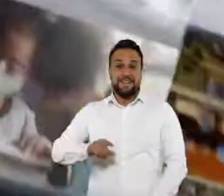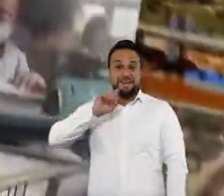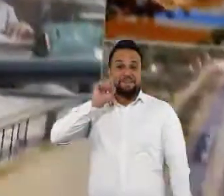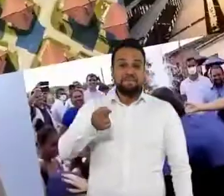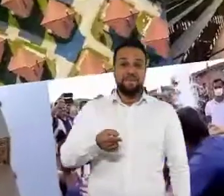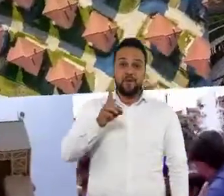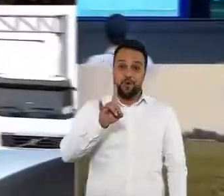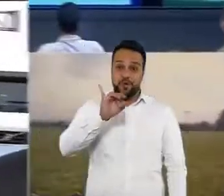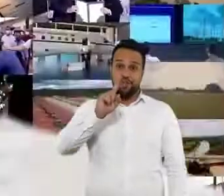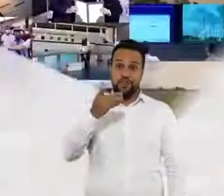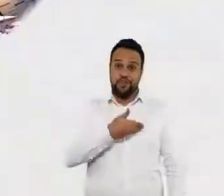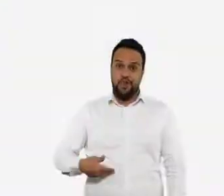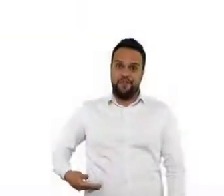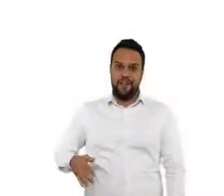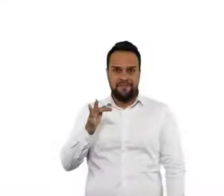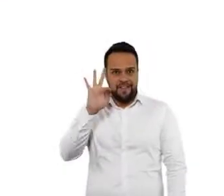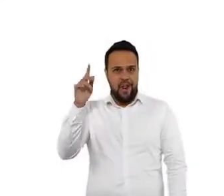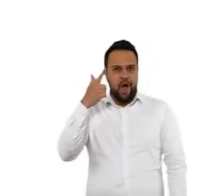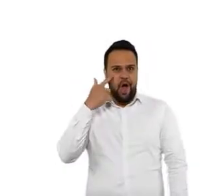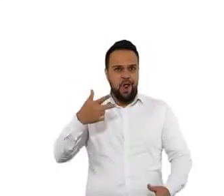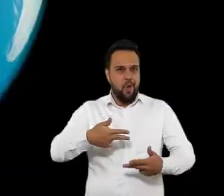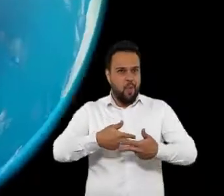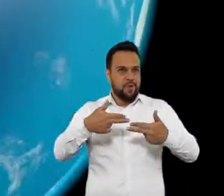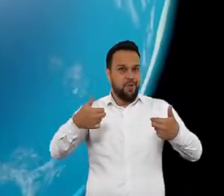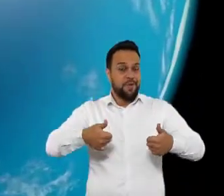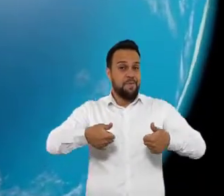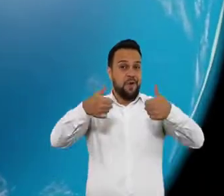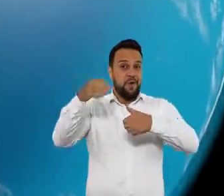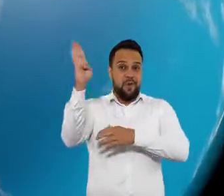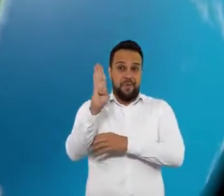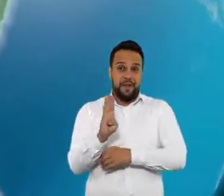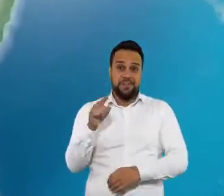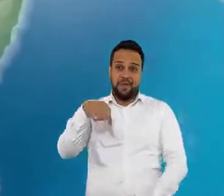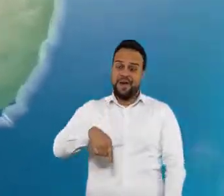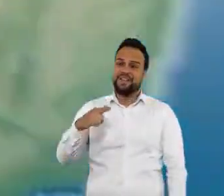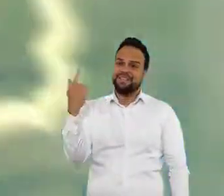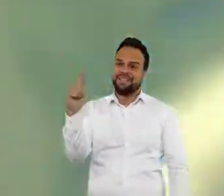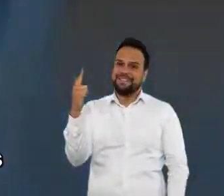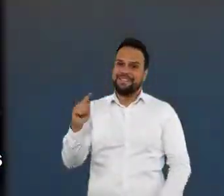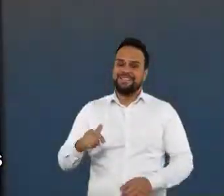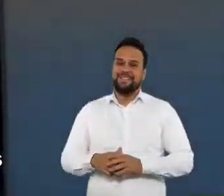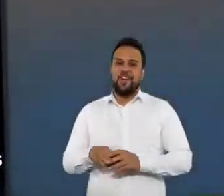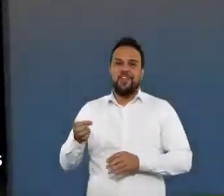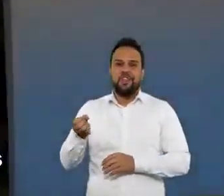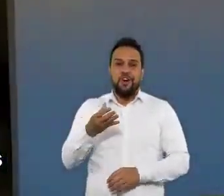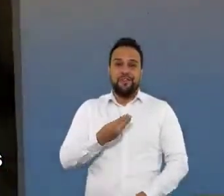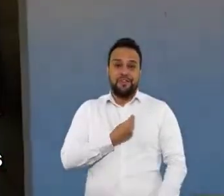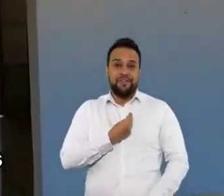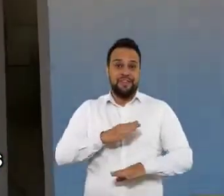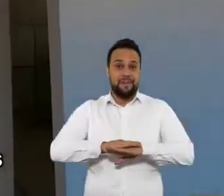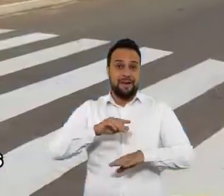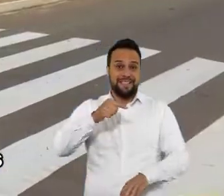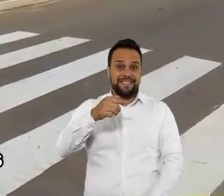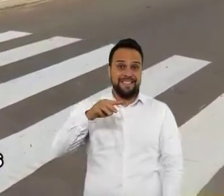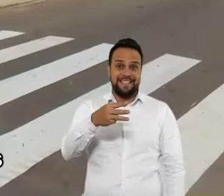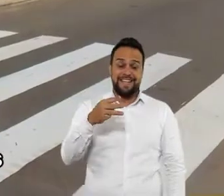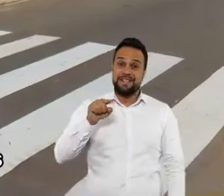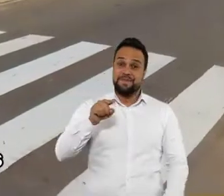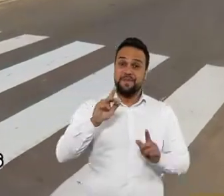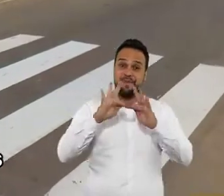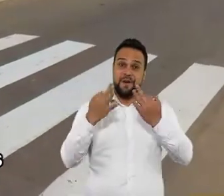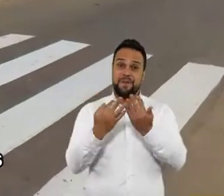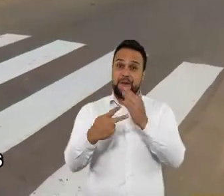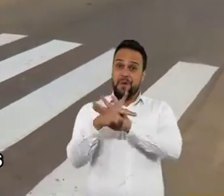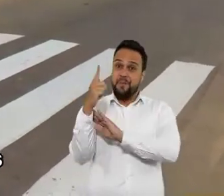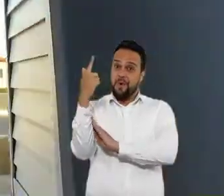Mil dias de governo federal e olha quanta coisa melhorou no Brasil e aqui em Goiás. Vida nova para mais de 73 mil